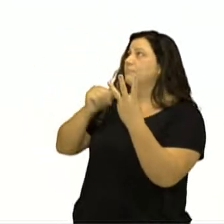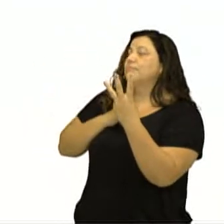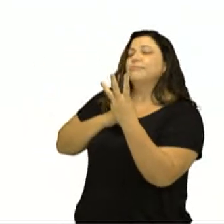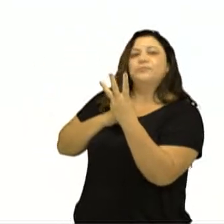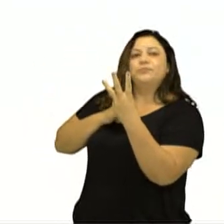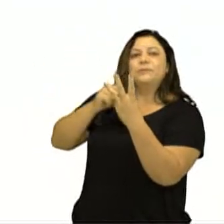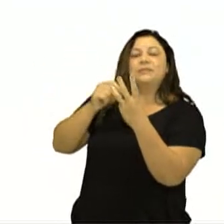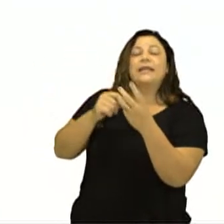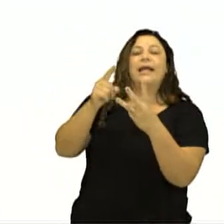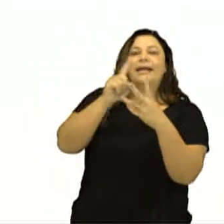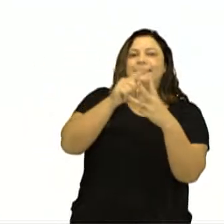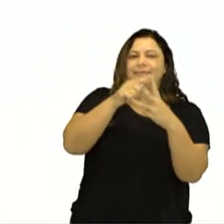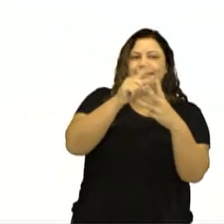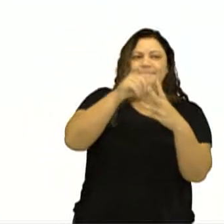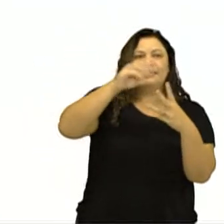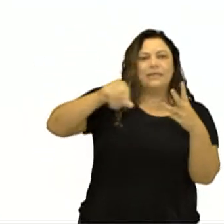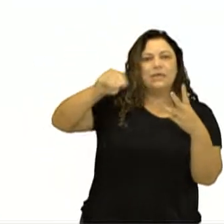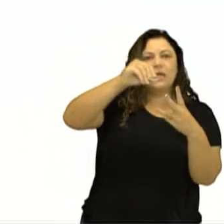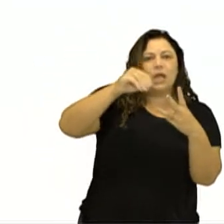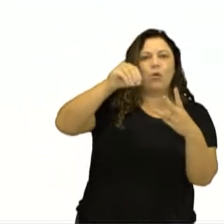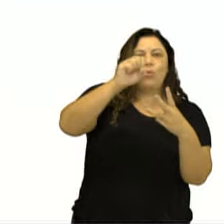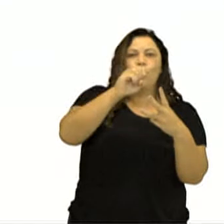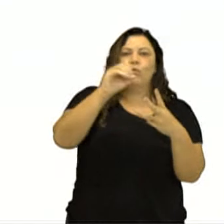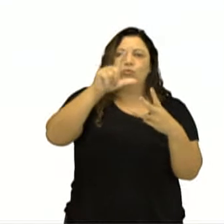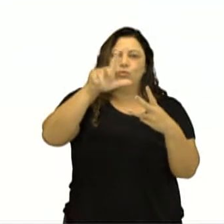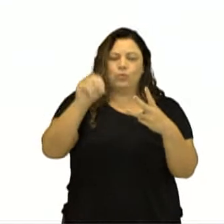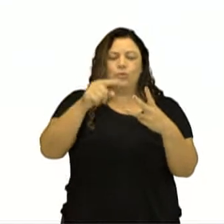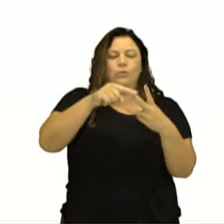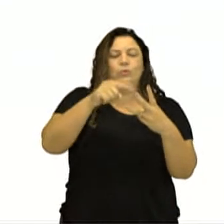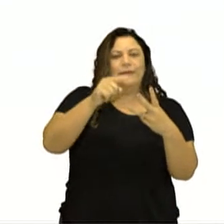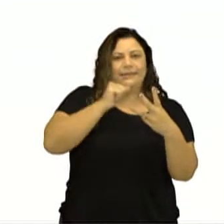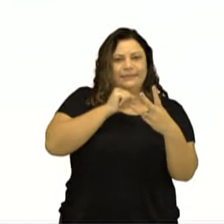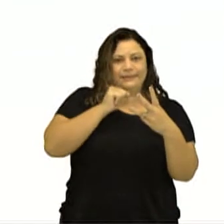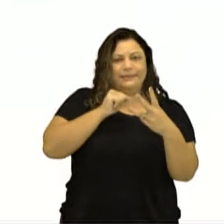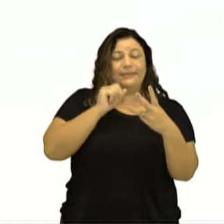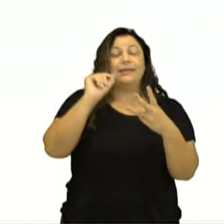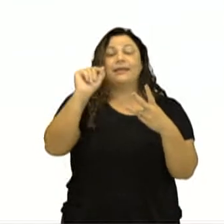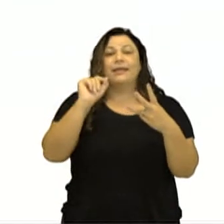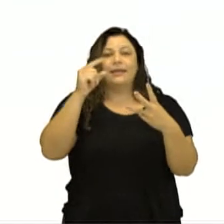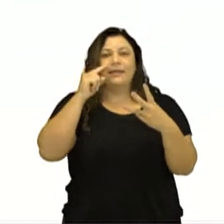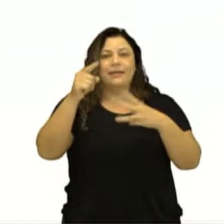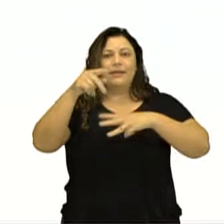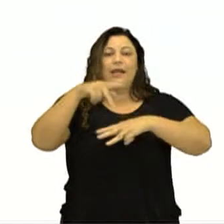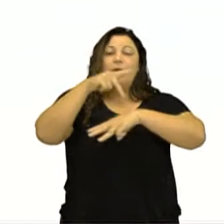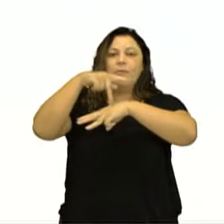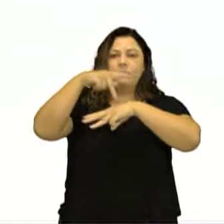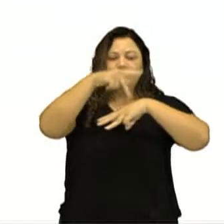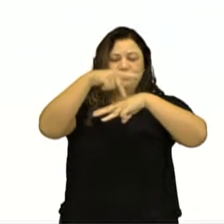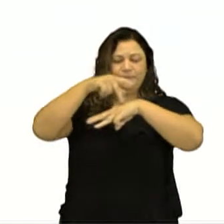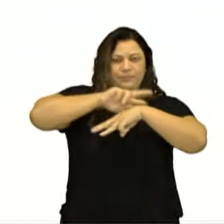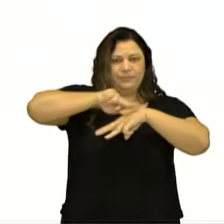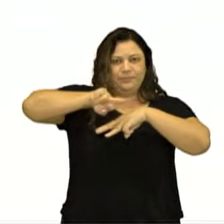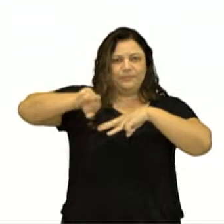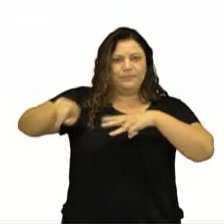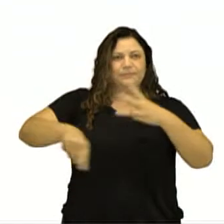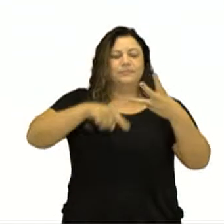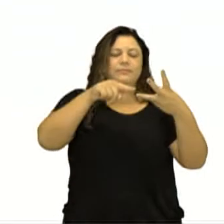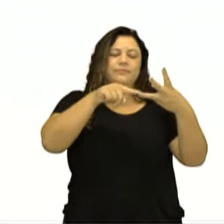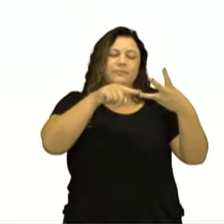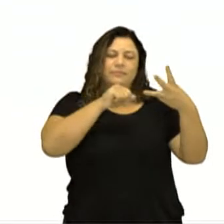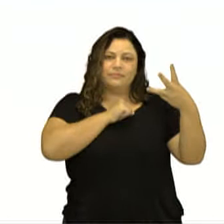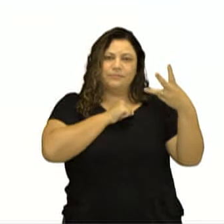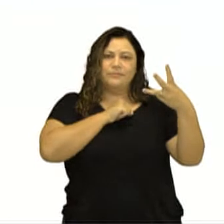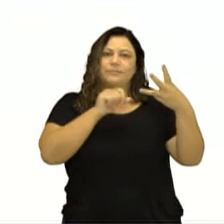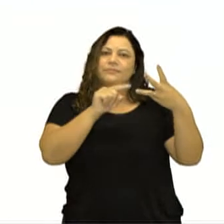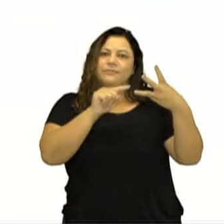primeira, nós temos um solo. Na segunda, a imagem central, nós temos rochas. E na terceira